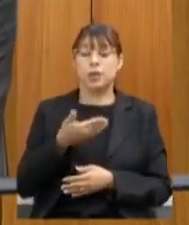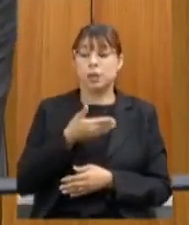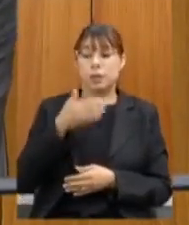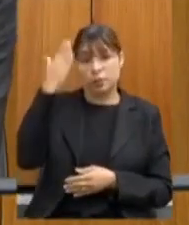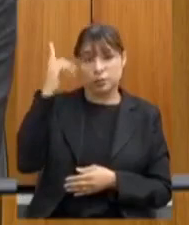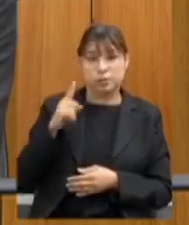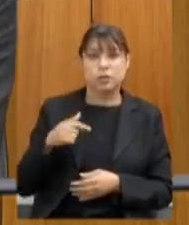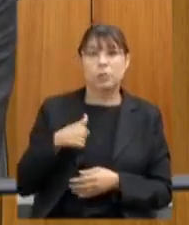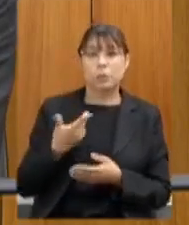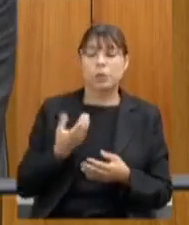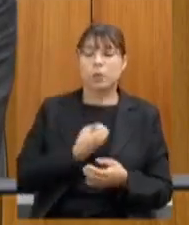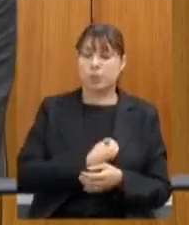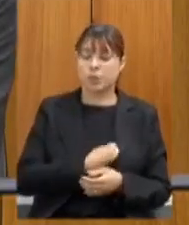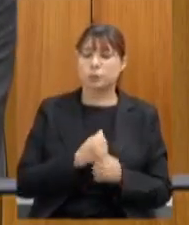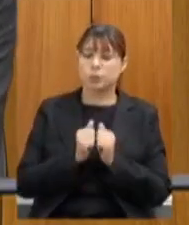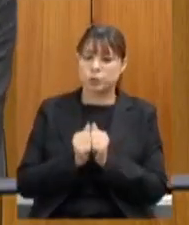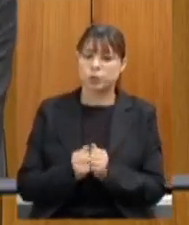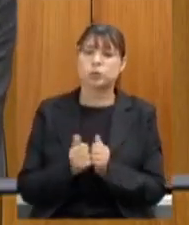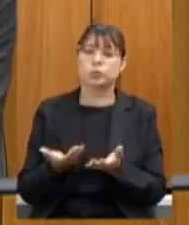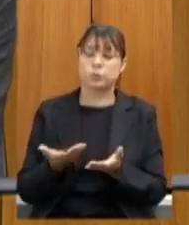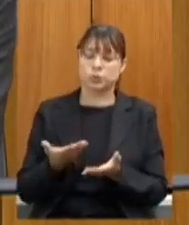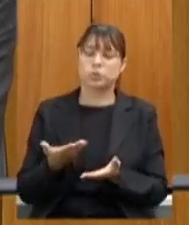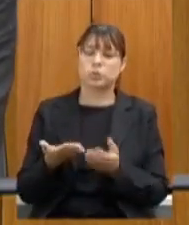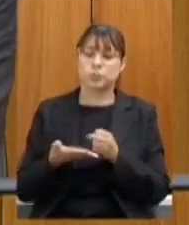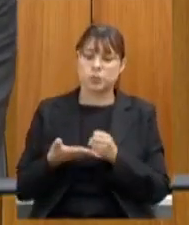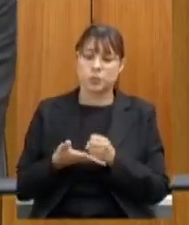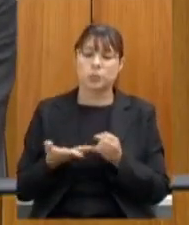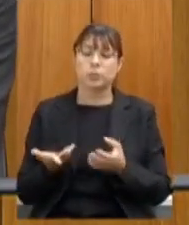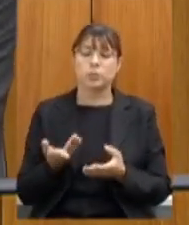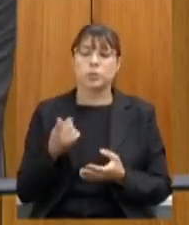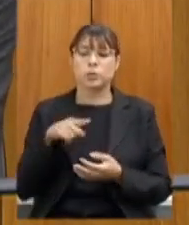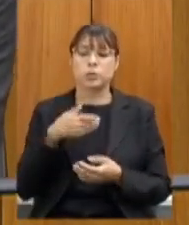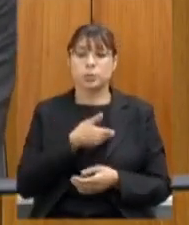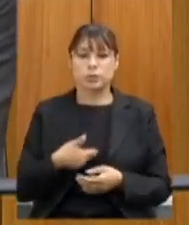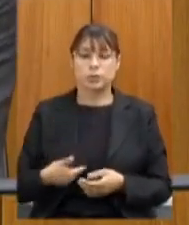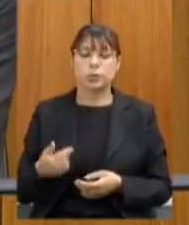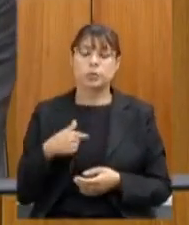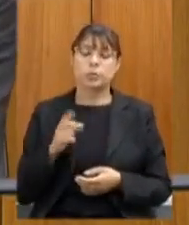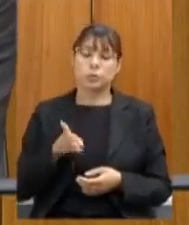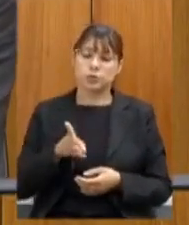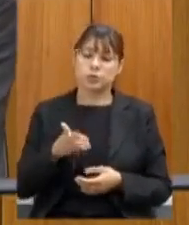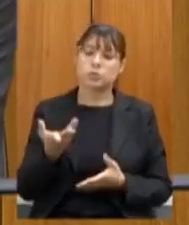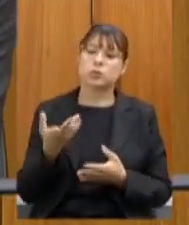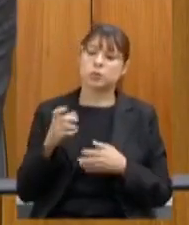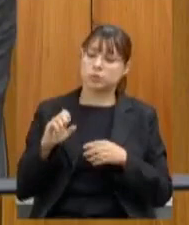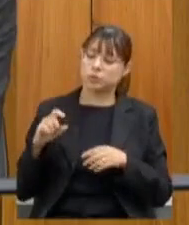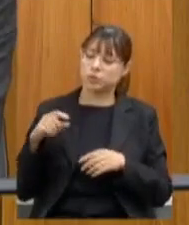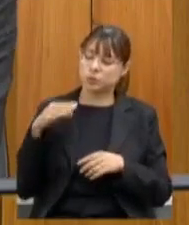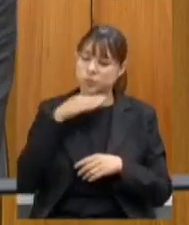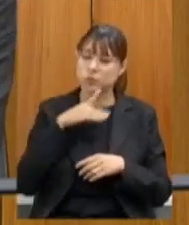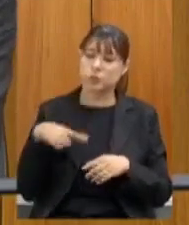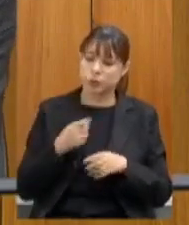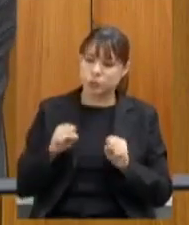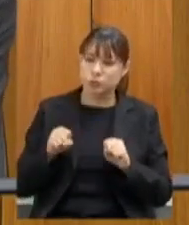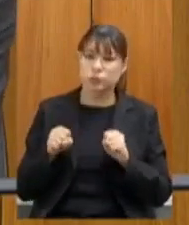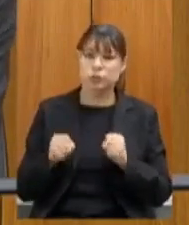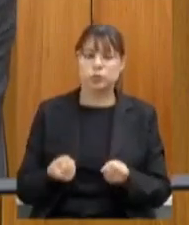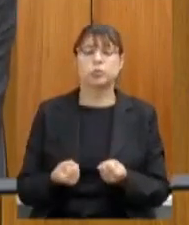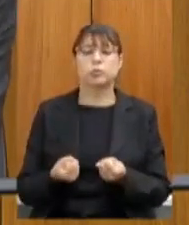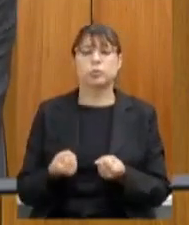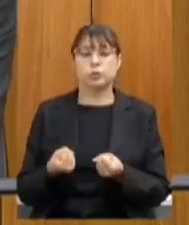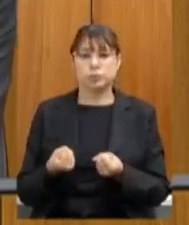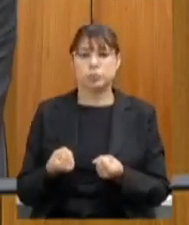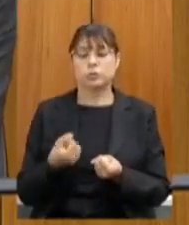eu faço parte da base com muito orgulho da base de governo e tenho cada dia mais somado força porque eu estou vendo todo o